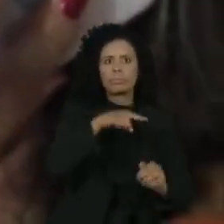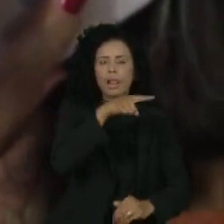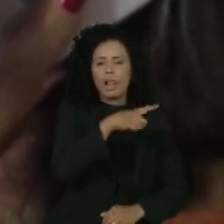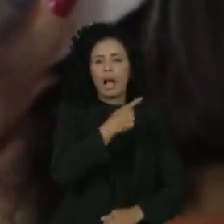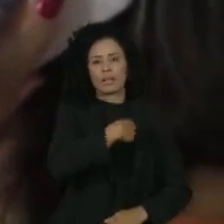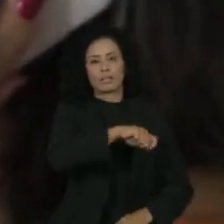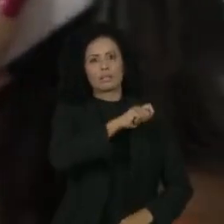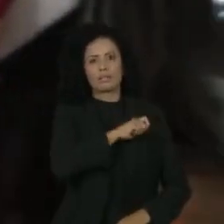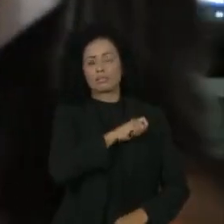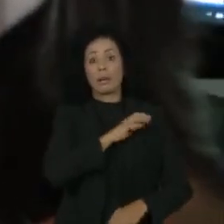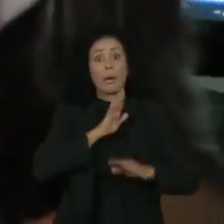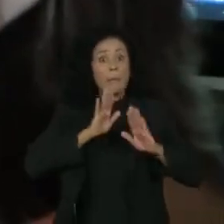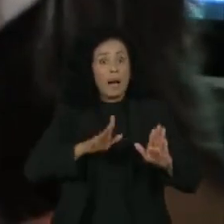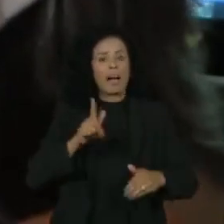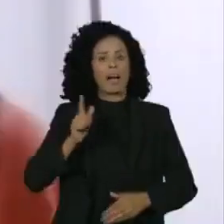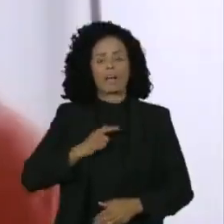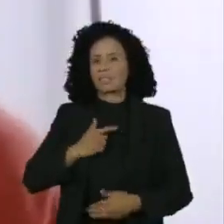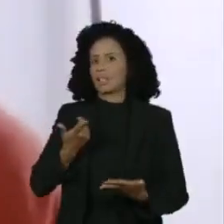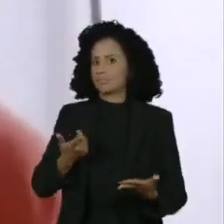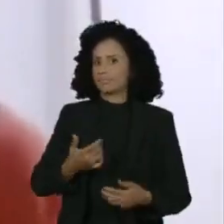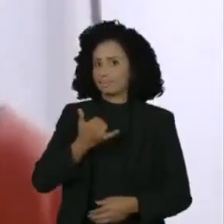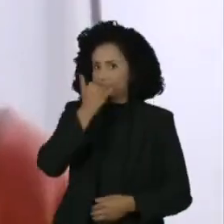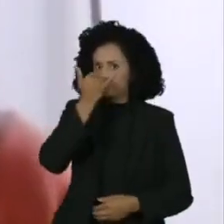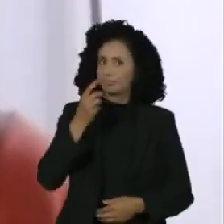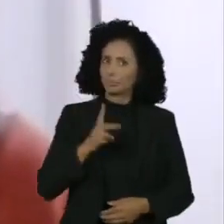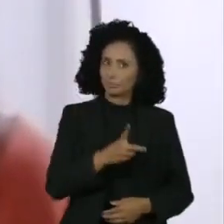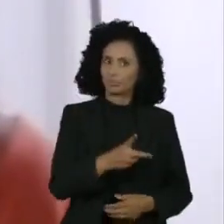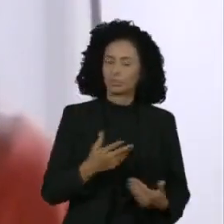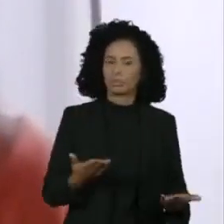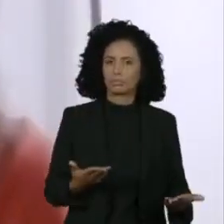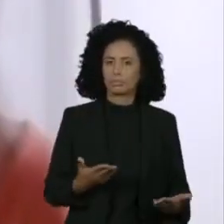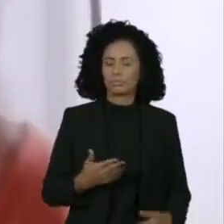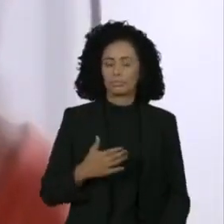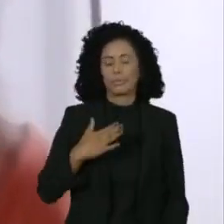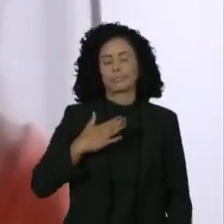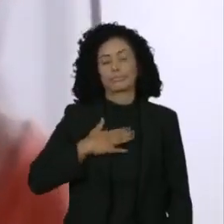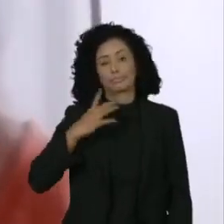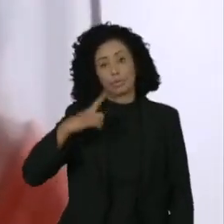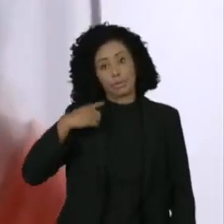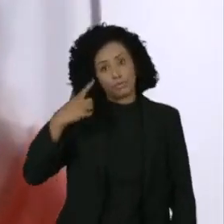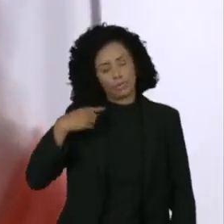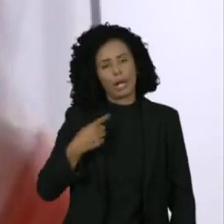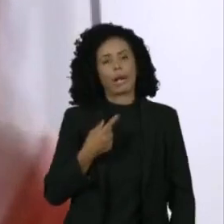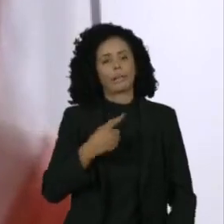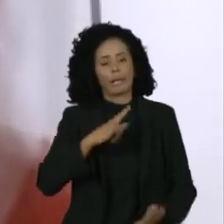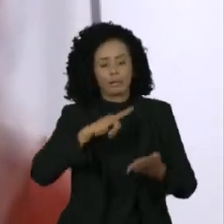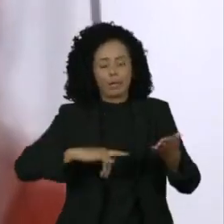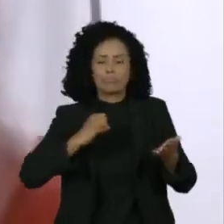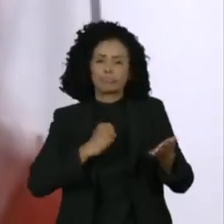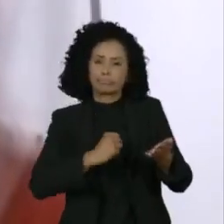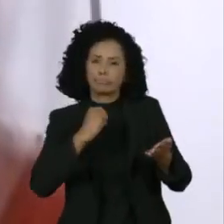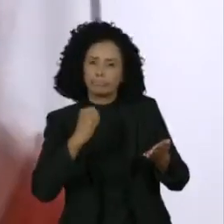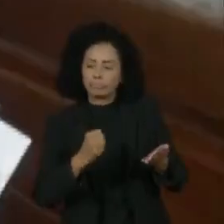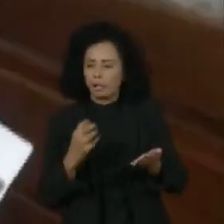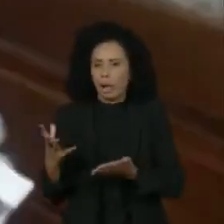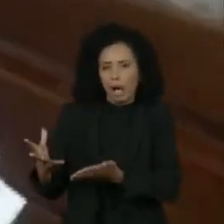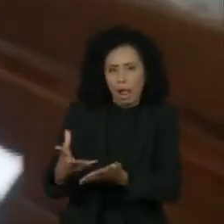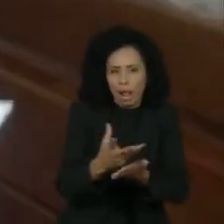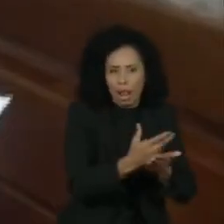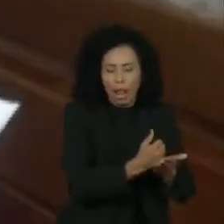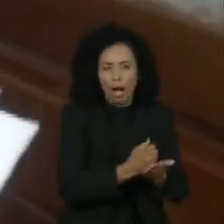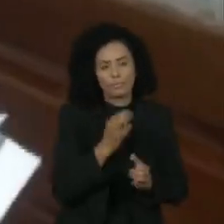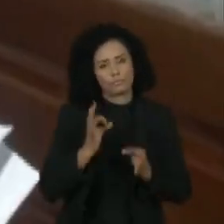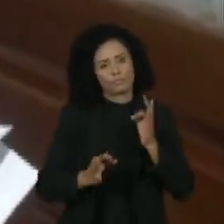assim continua com o prejuízo. Meu advogado está reunindo os documentos e entra essa semana com ação na justiça.